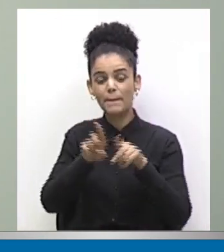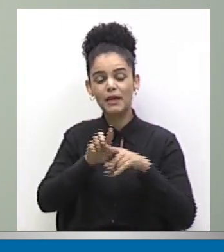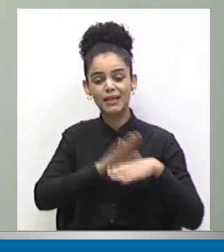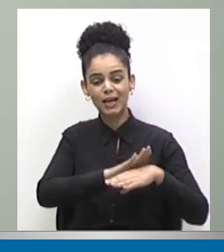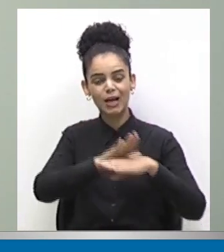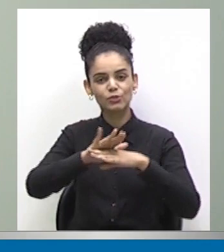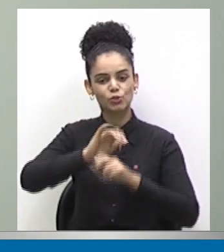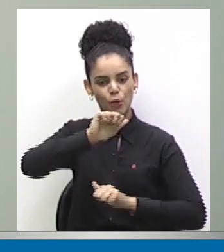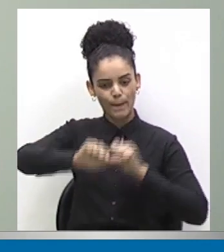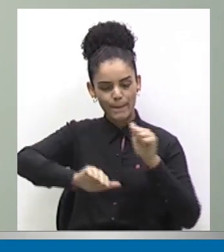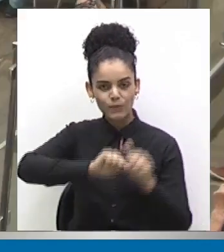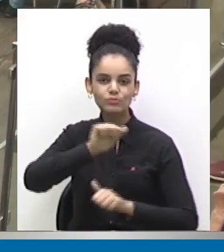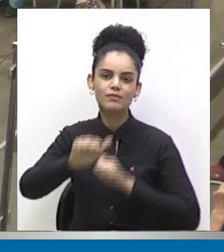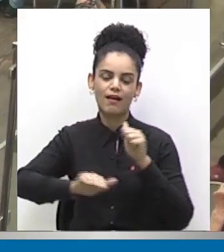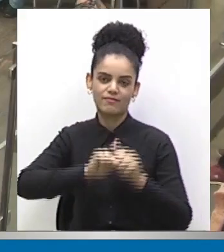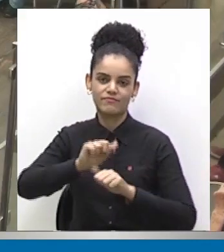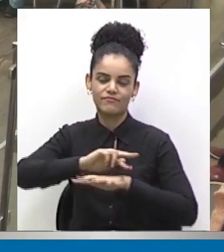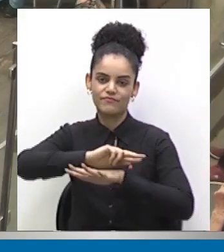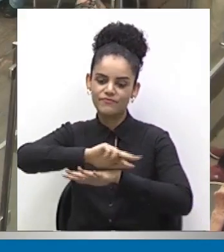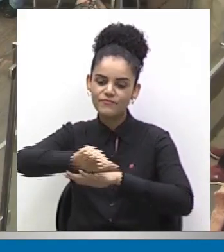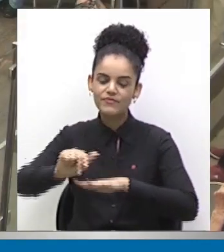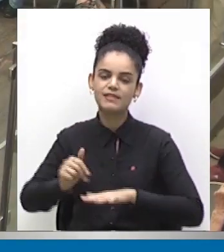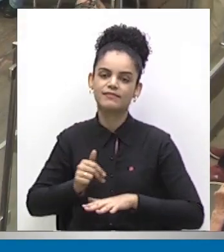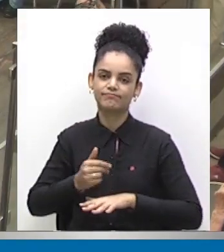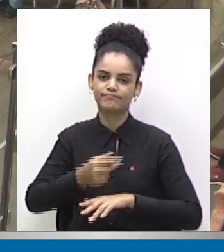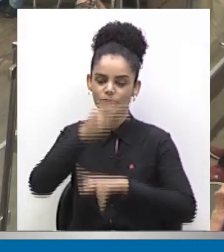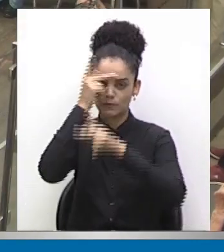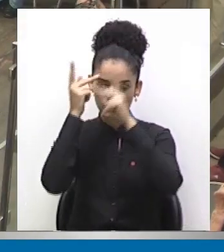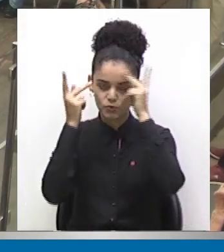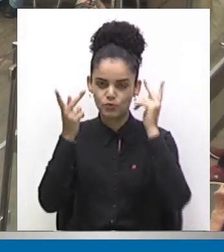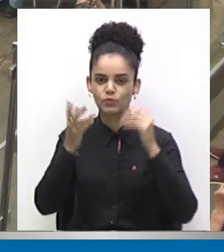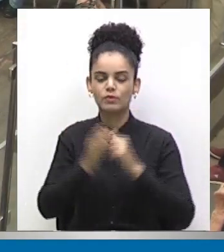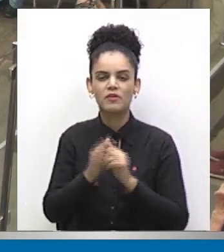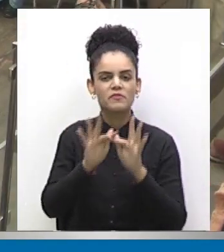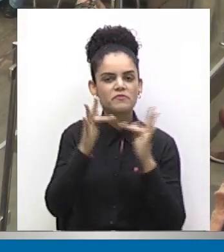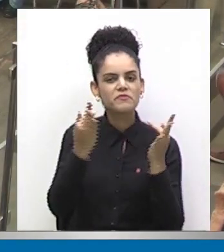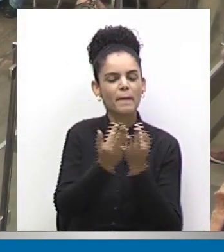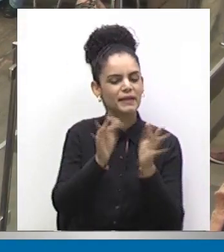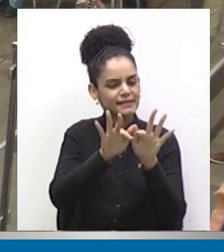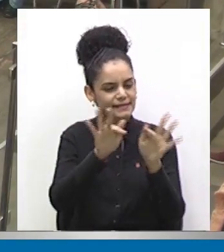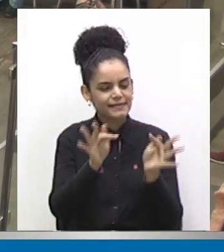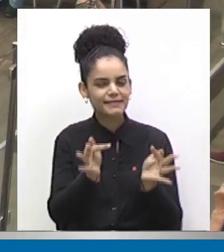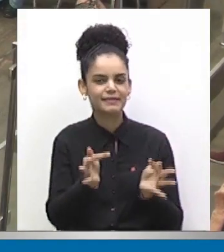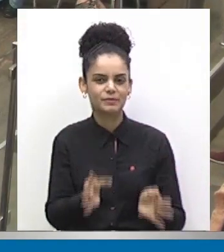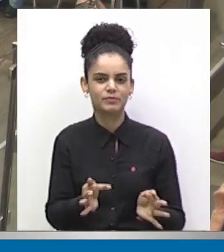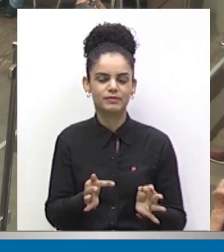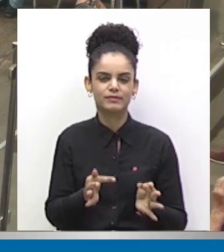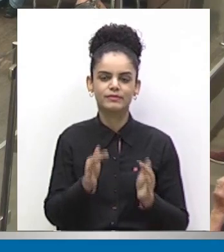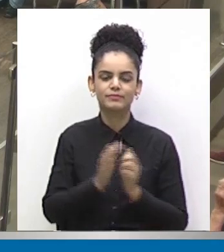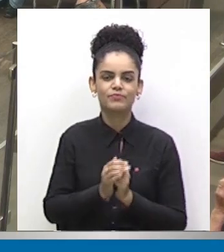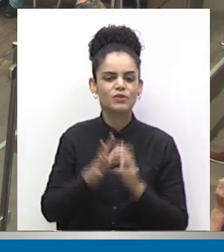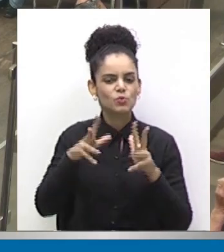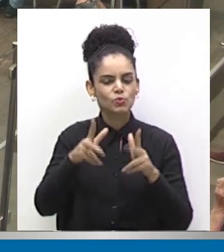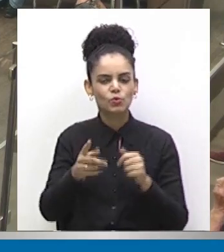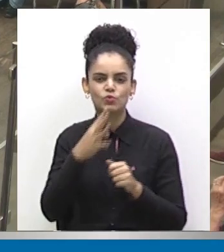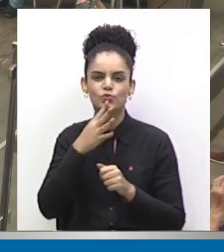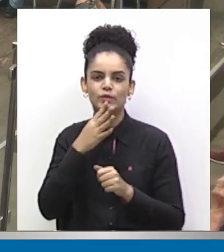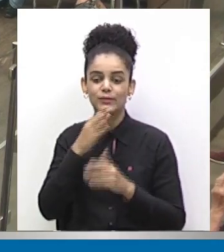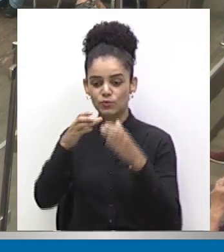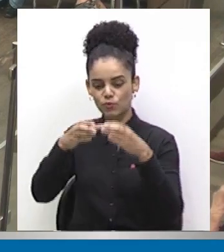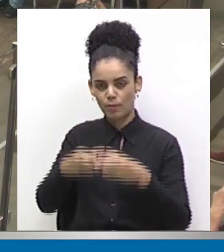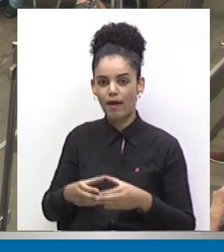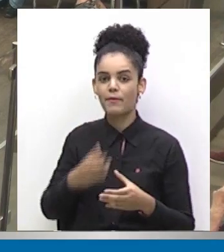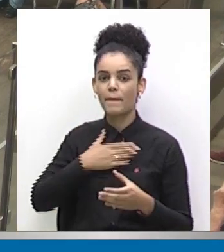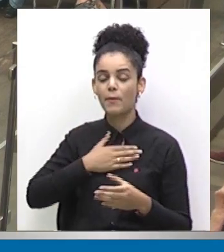humilde, minha família humilde, meus pais, minha mãe, minha família, minha trajetória. Todo mundo me conhece aqui da Vila Guilhermina. Ter a oportunidade de